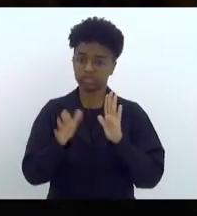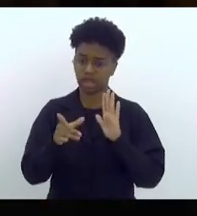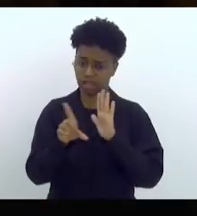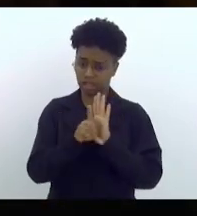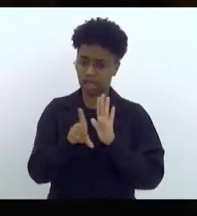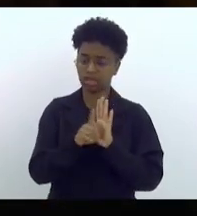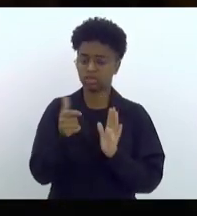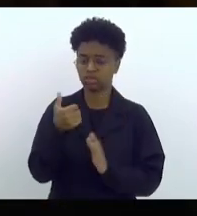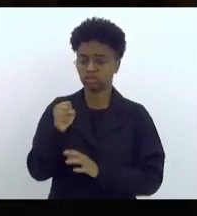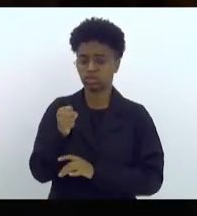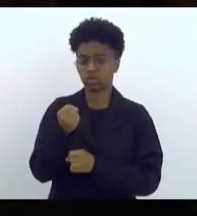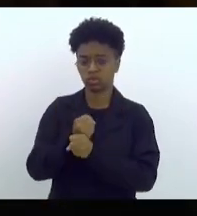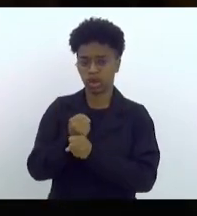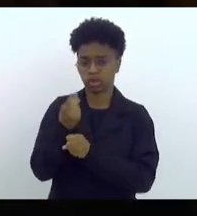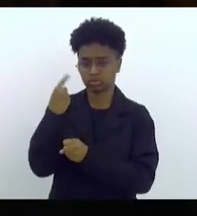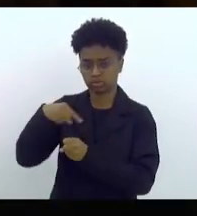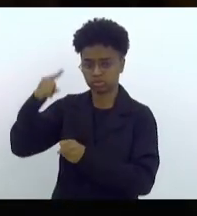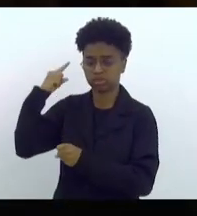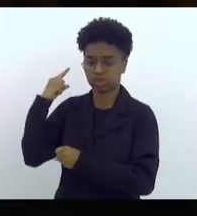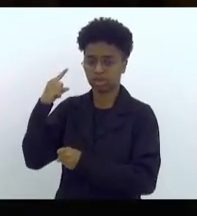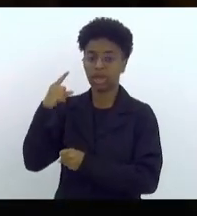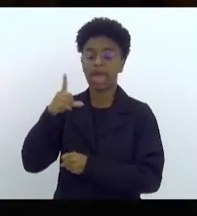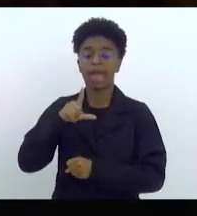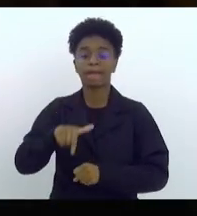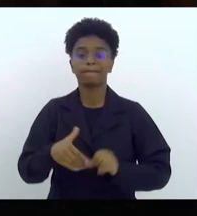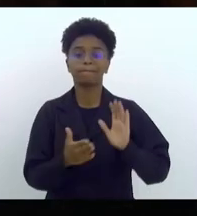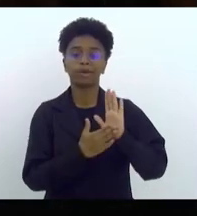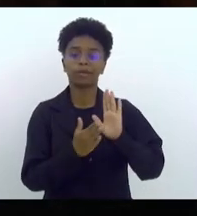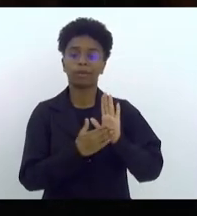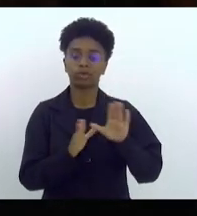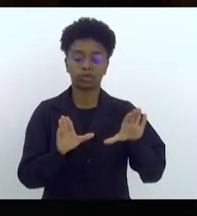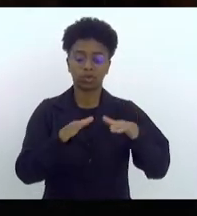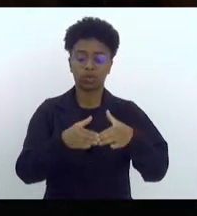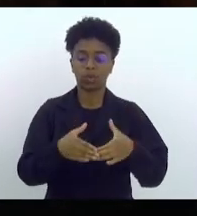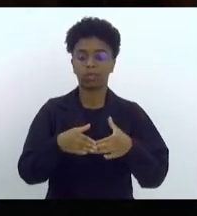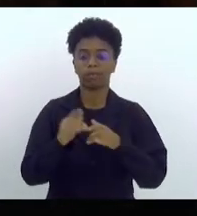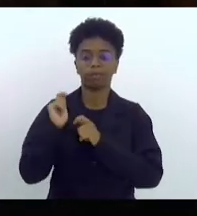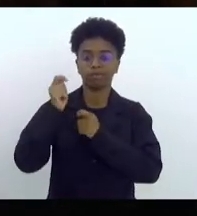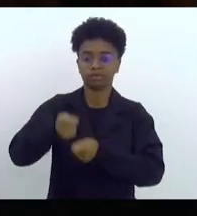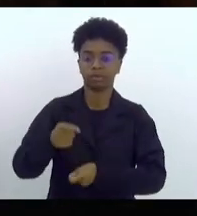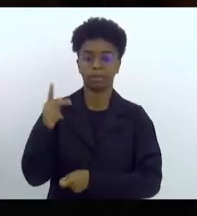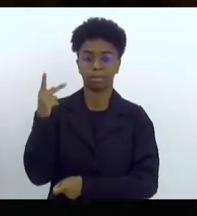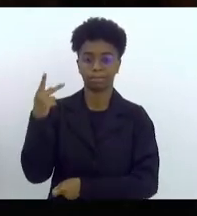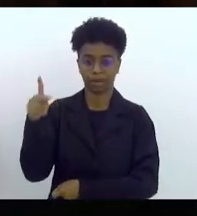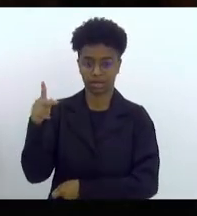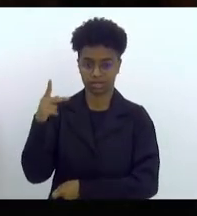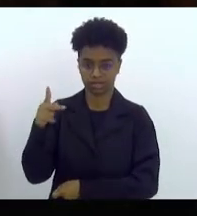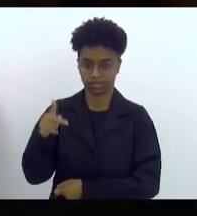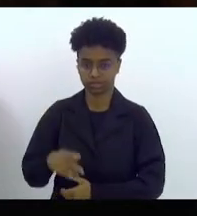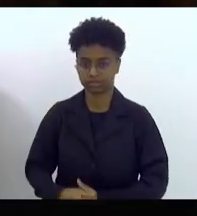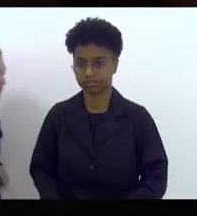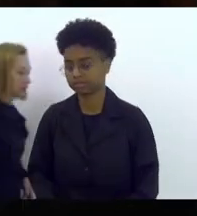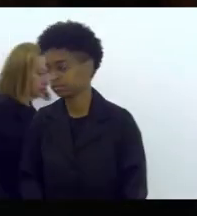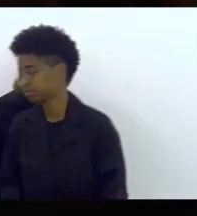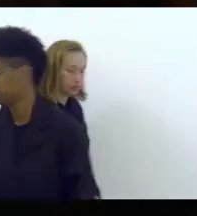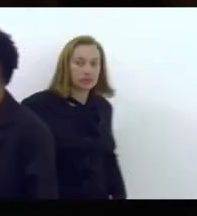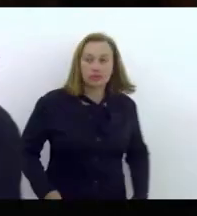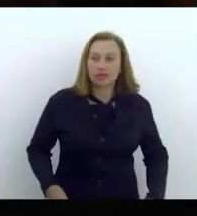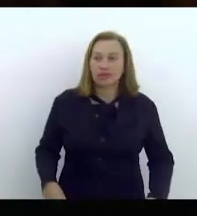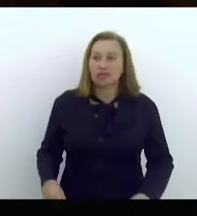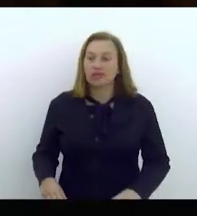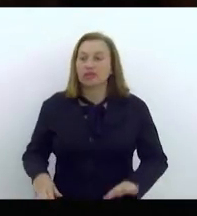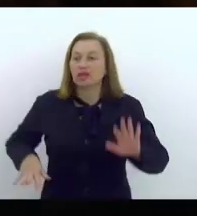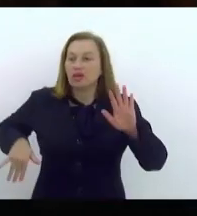há 18 anos, foi uma proposta dos pescadores de Paraty, da Praia do Sono, de outras áreas,